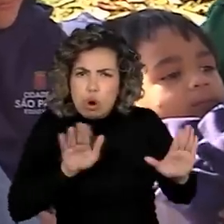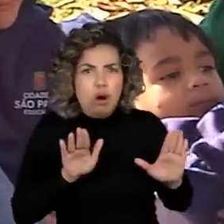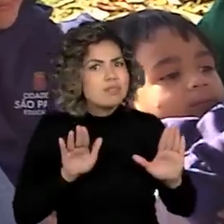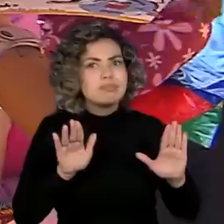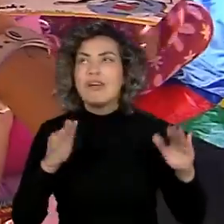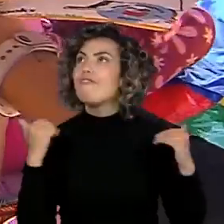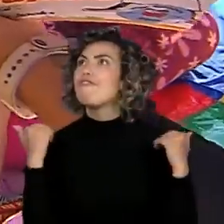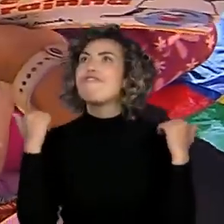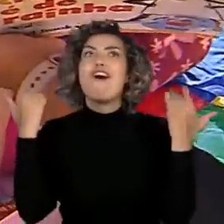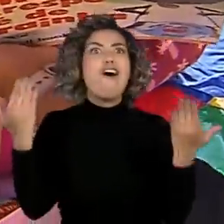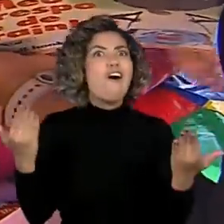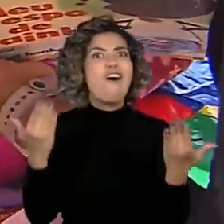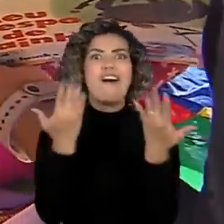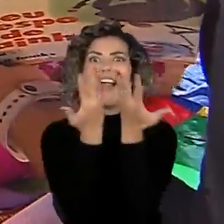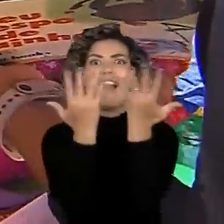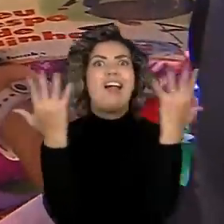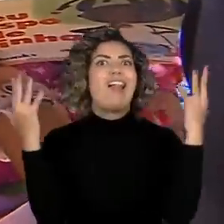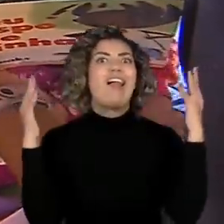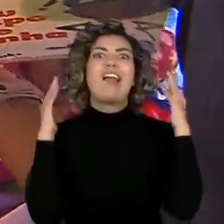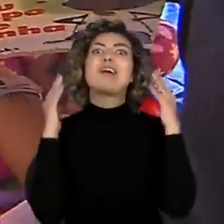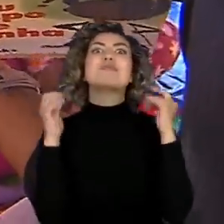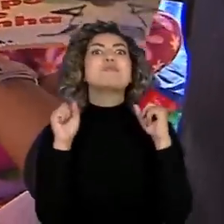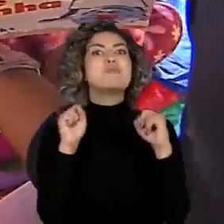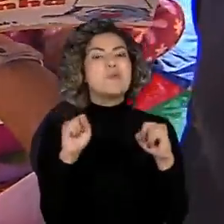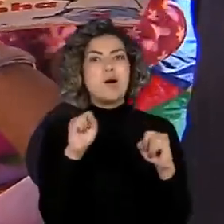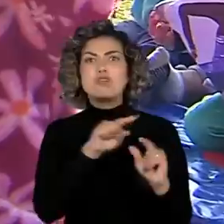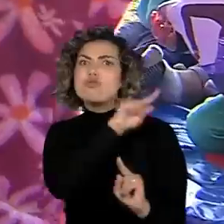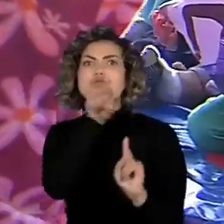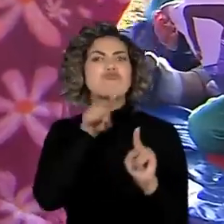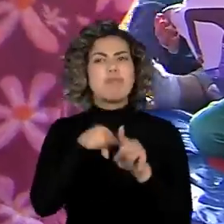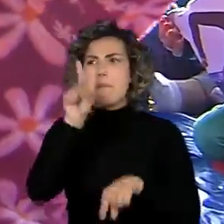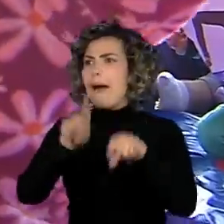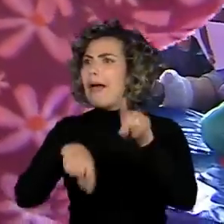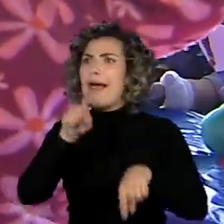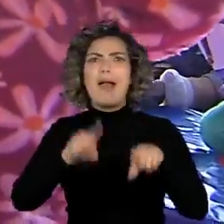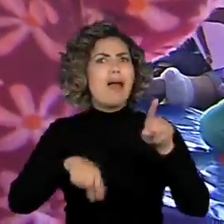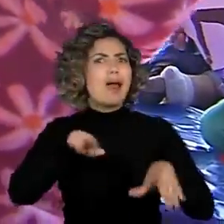espaços da CEI, onde montam territórios diversos.